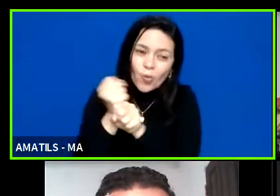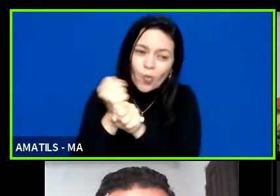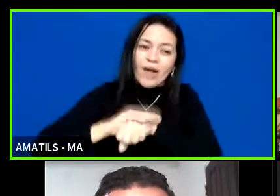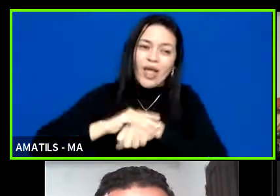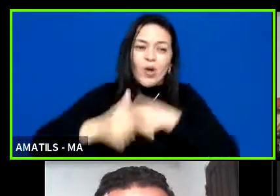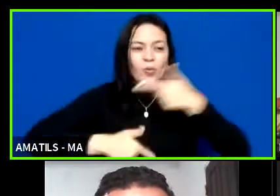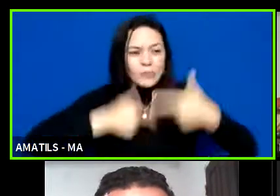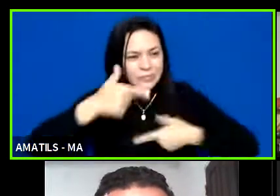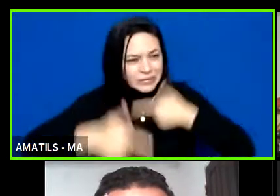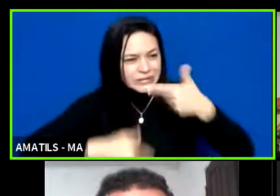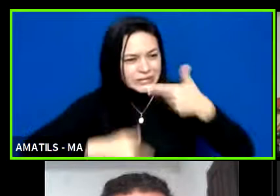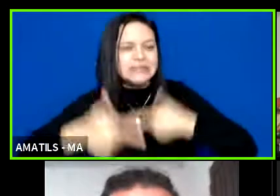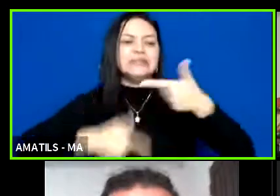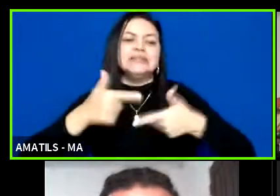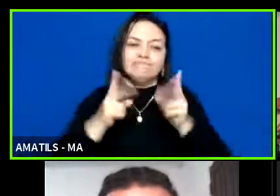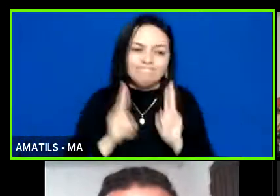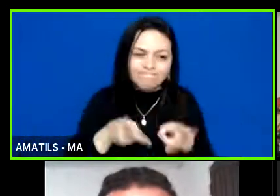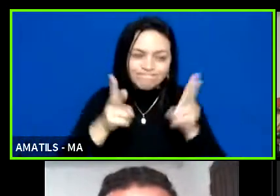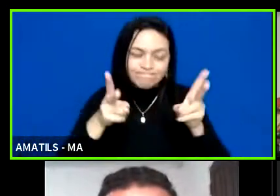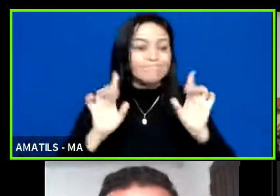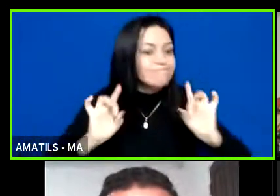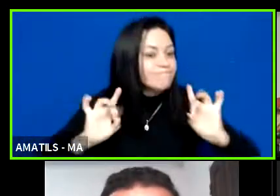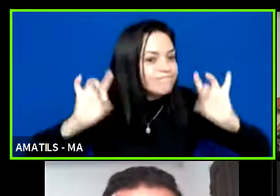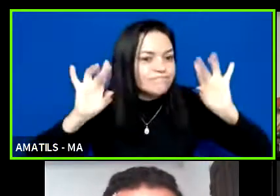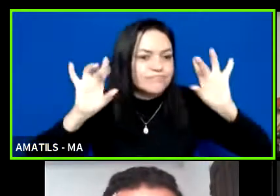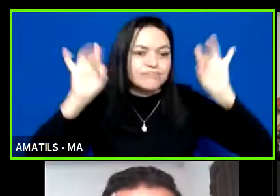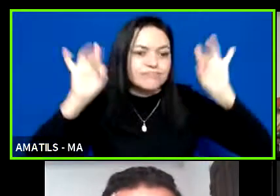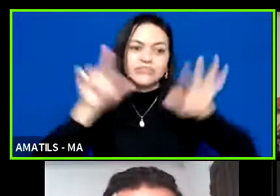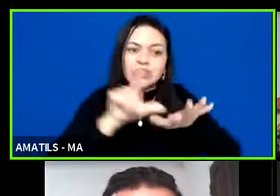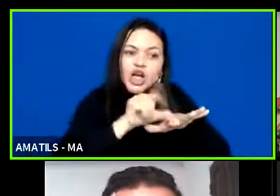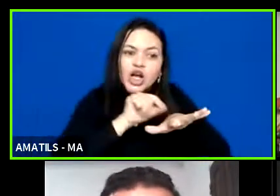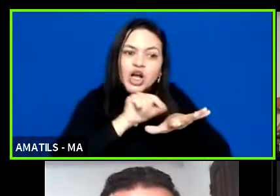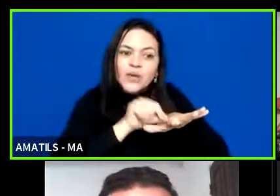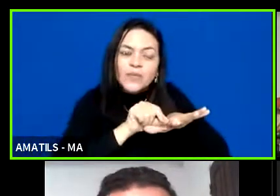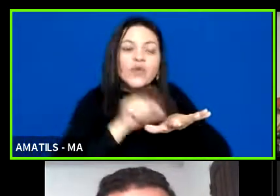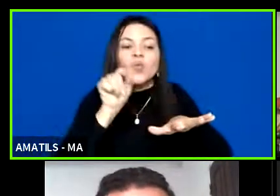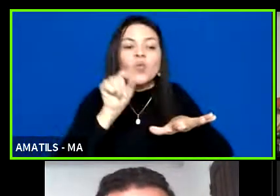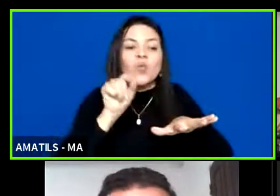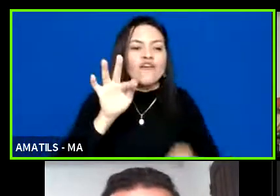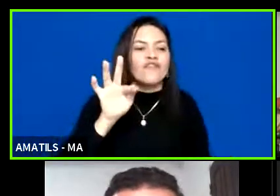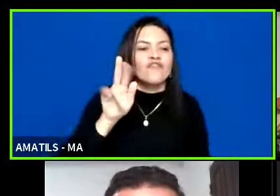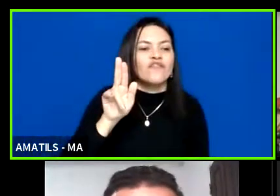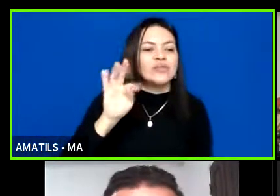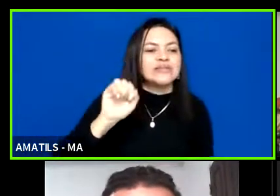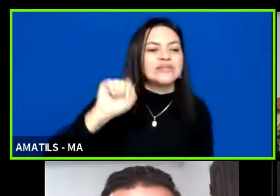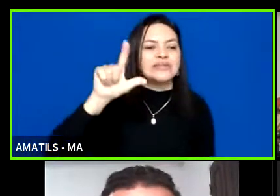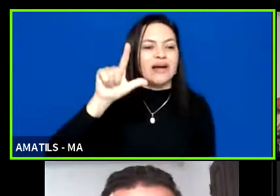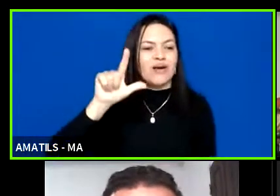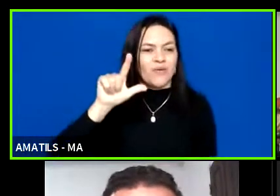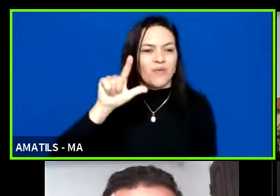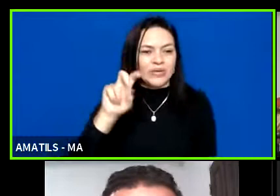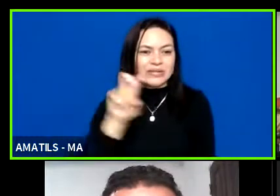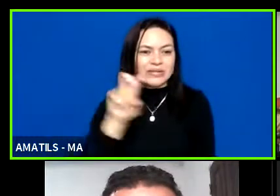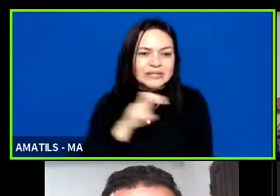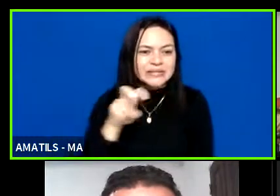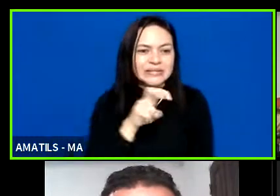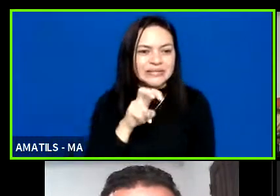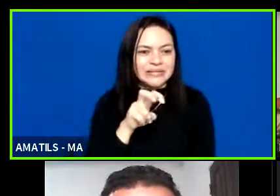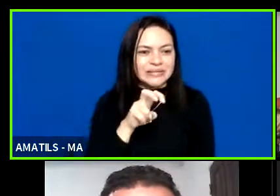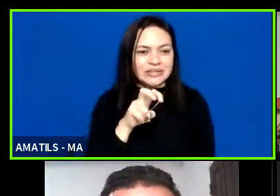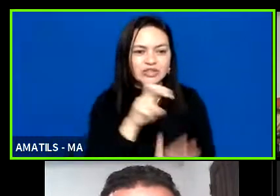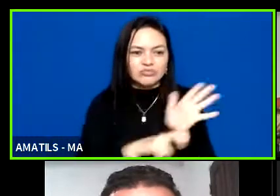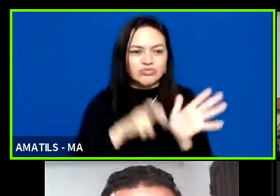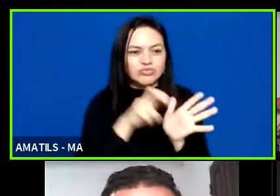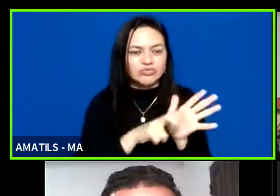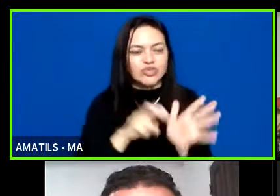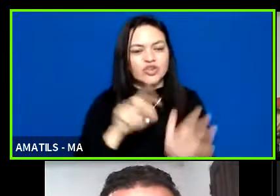causa, especializado aí nessa modalidade, que o futebol de cinco, o futsal para pessoa com deficiência visual e o golbol.